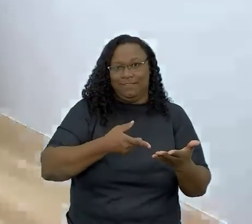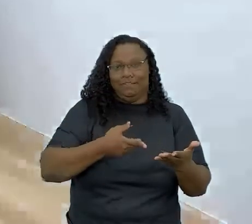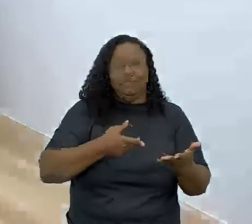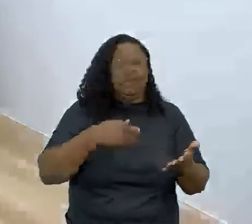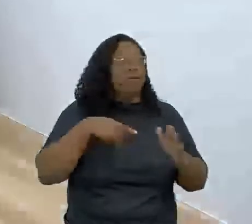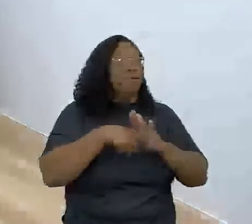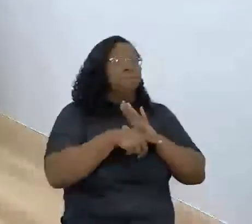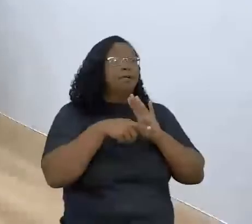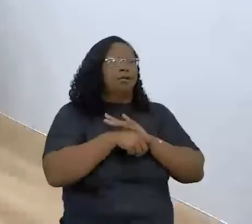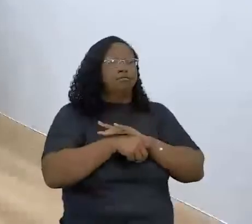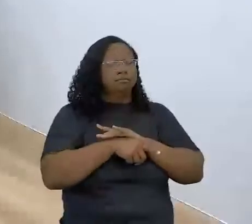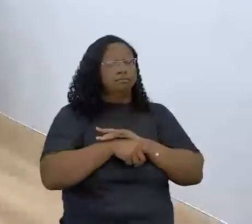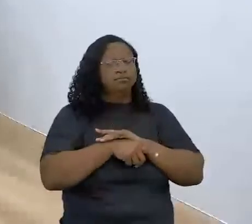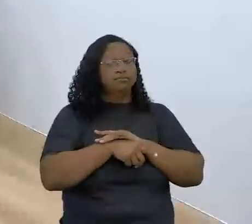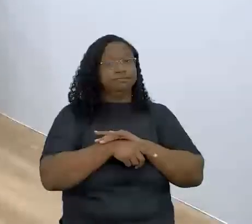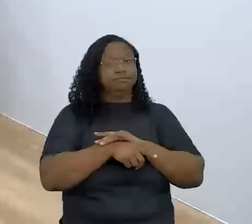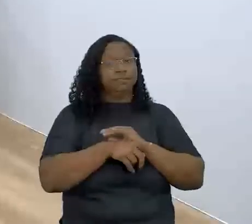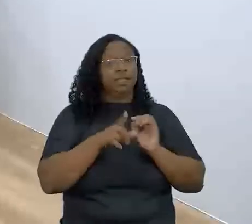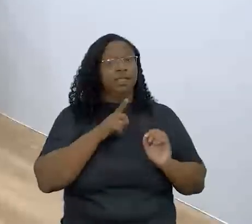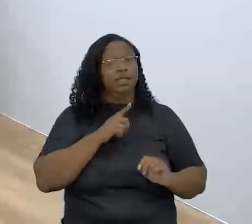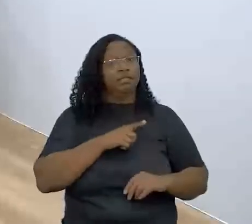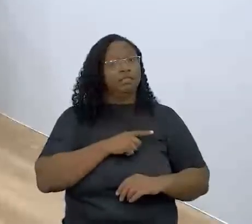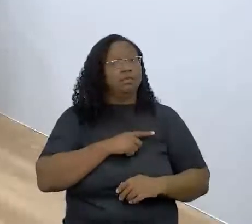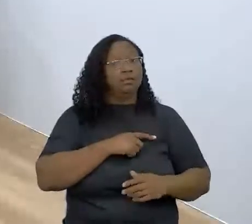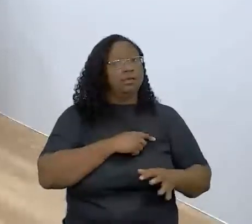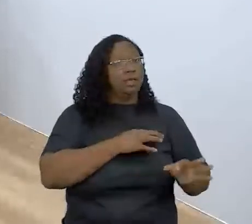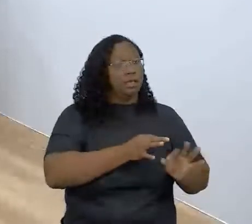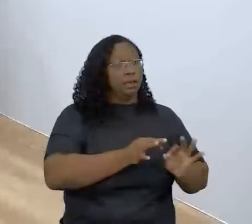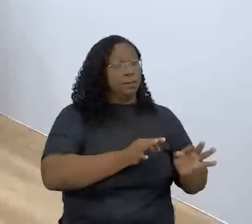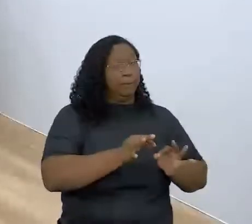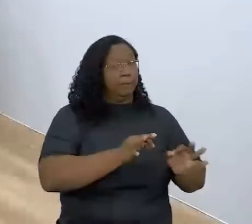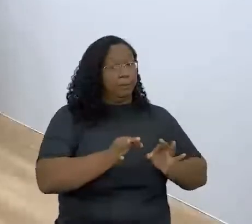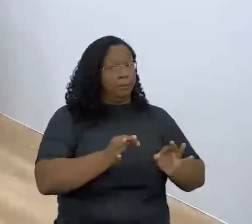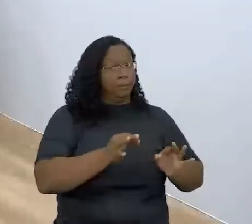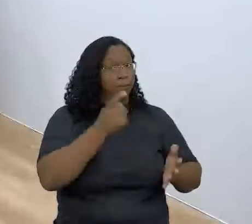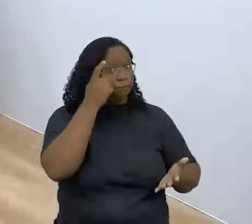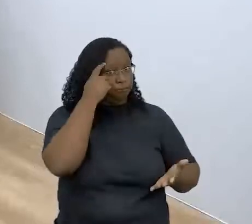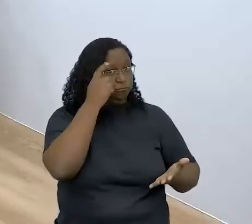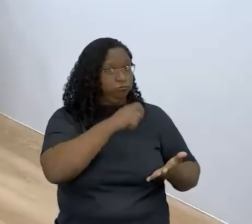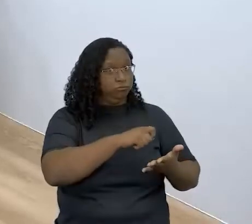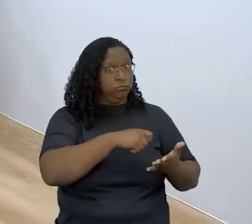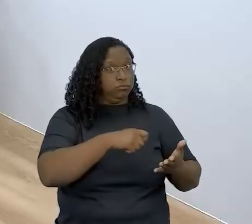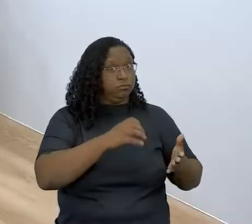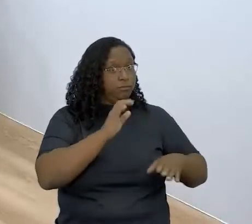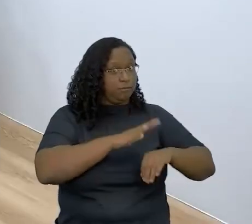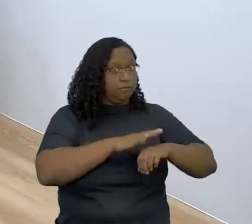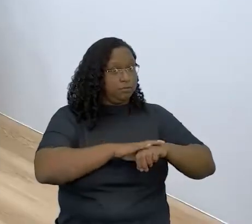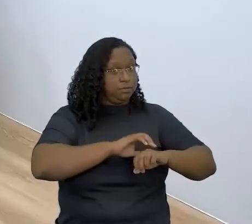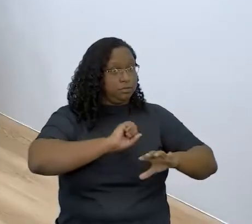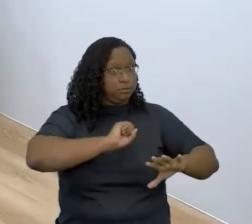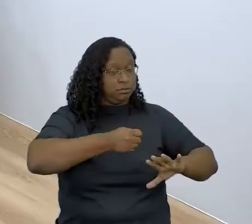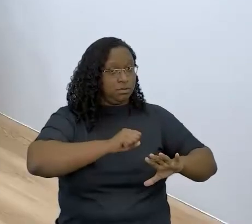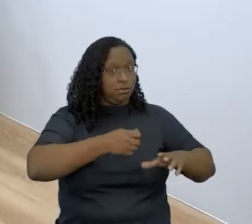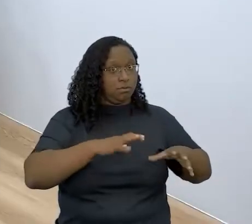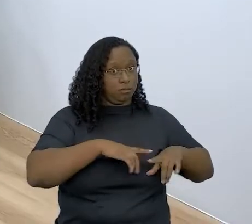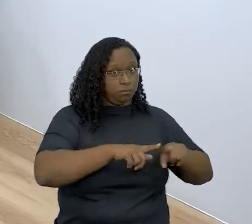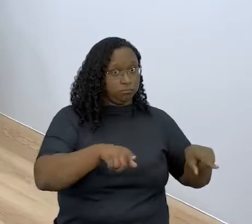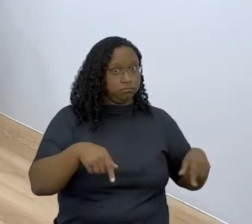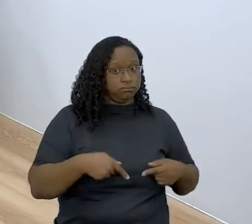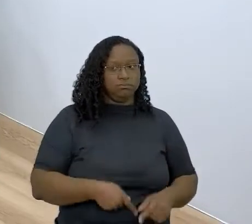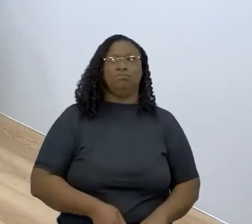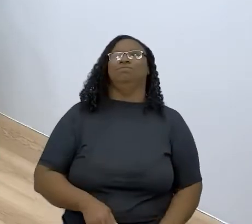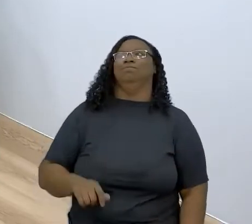uma pergunta. Teve bastante planejamento para fazer o Sala 8? Muito. Muito? Muito, muito, muito.